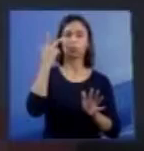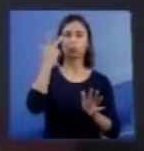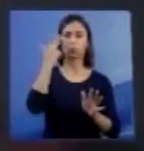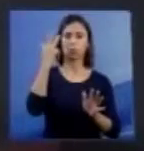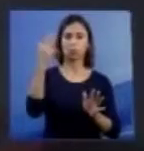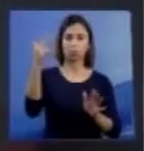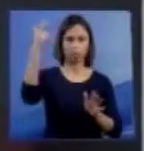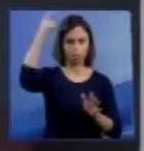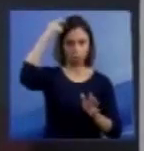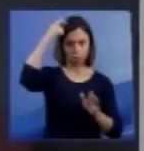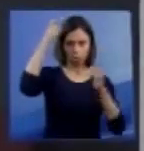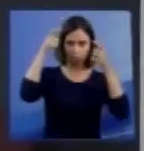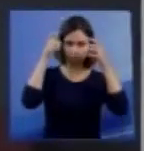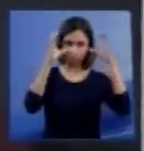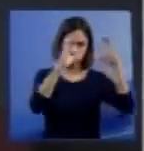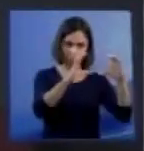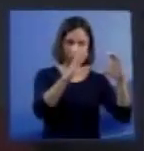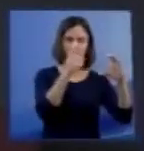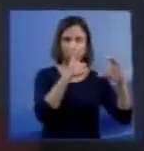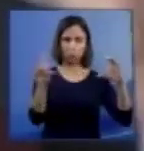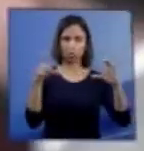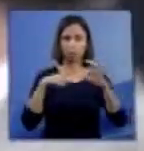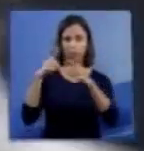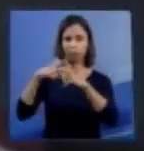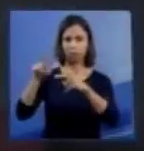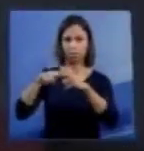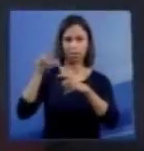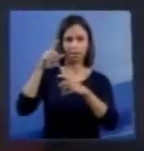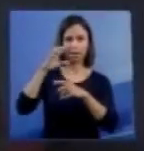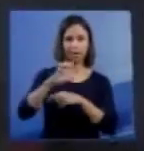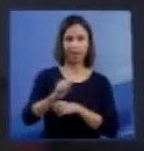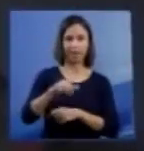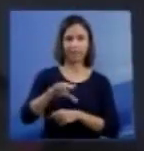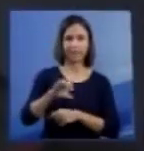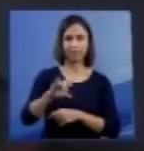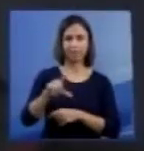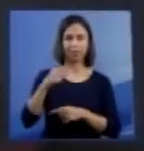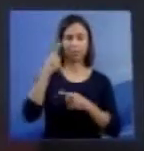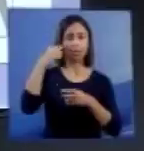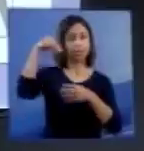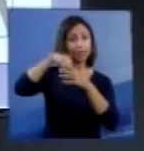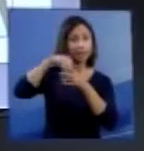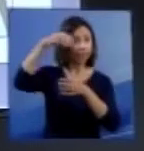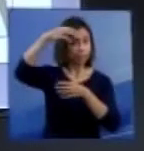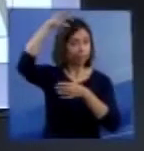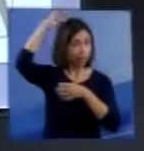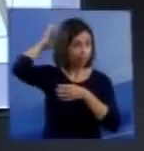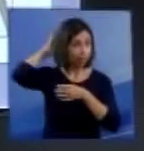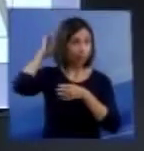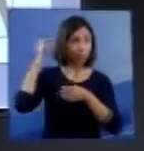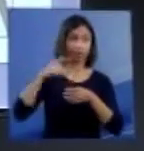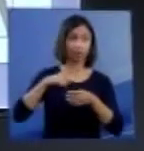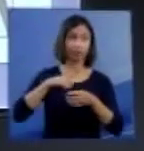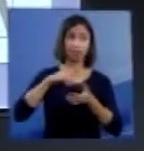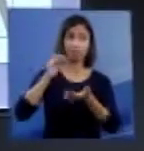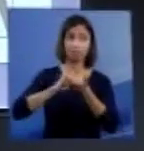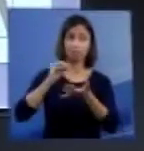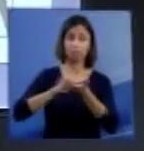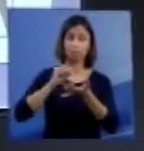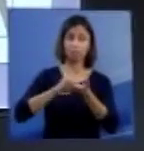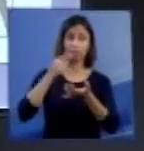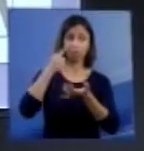outro com anencefalia. Reparem que ali os hemisférios cerebrais podem estar totalmente ausentes,